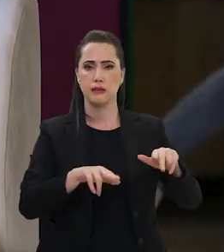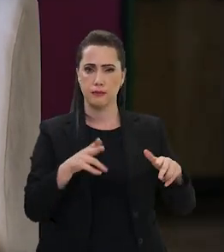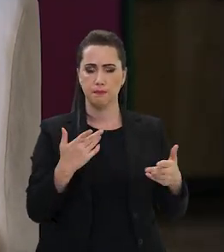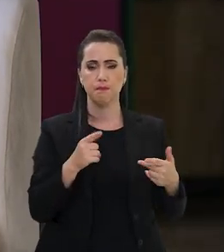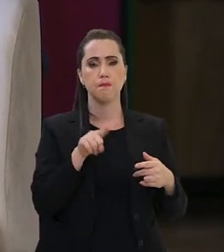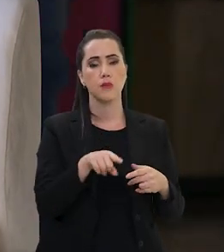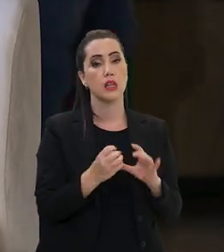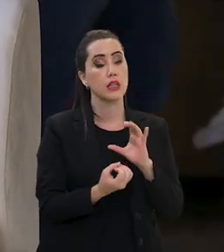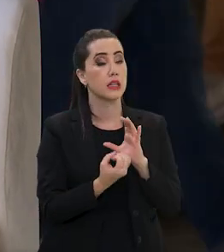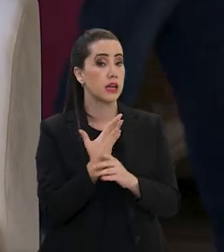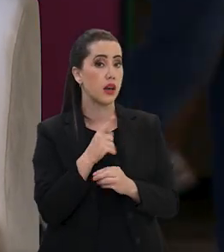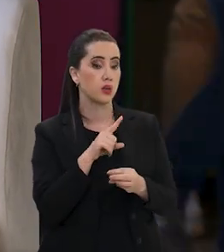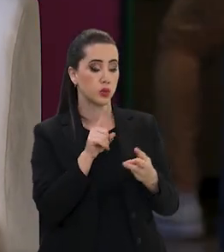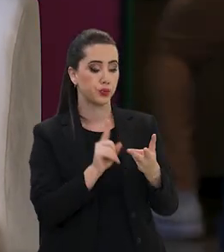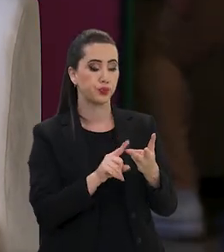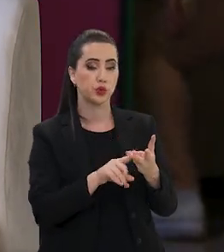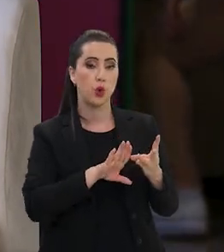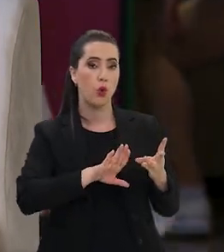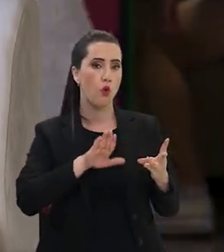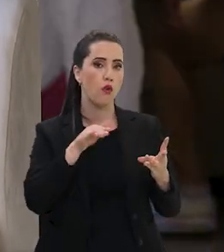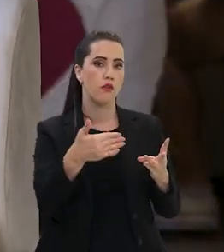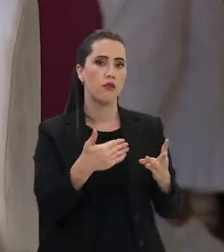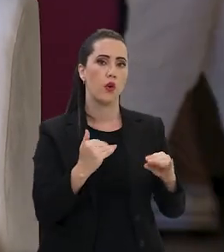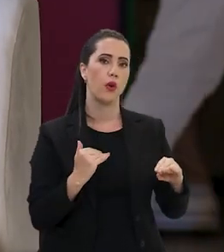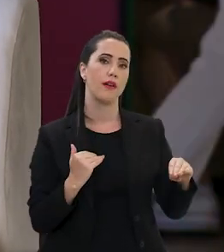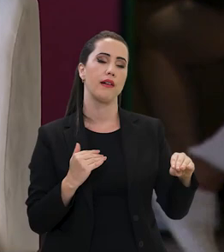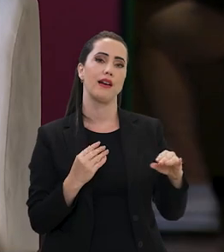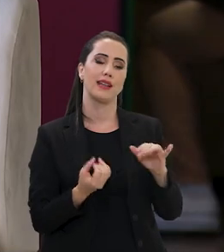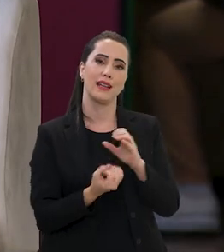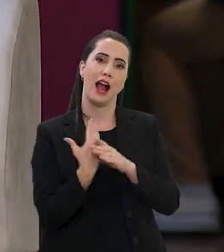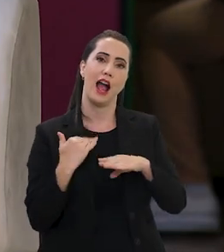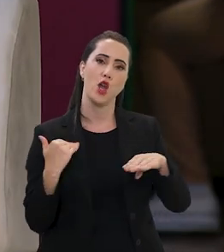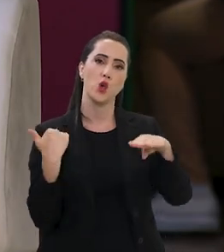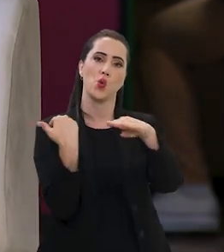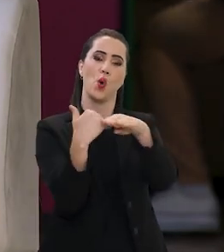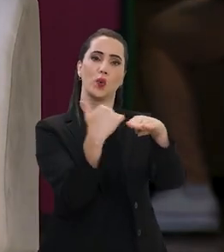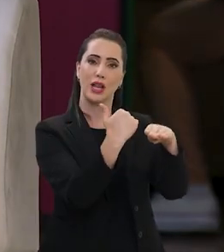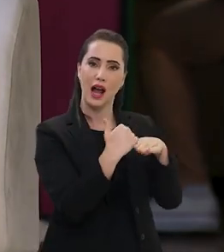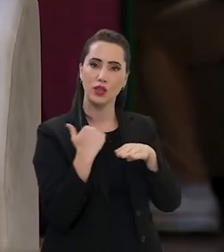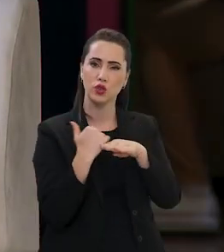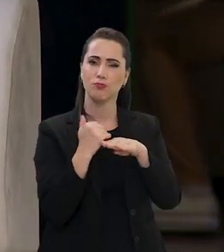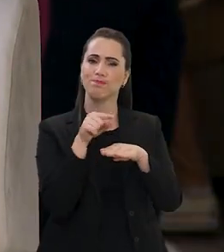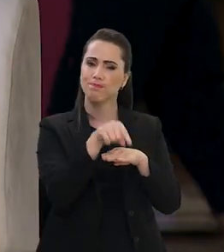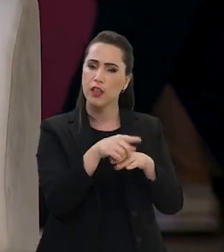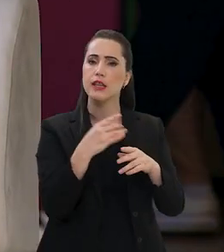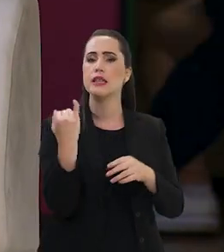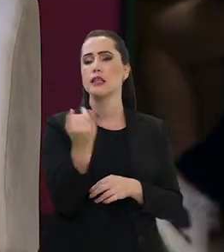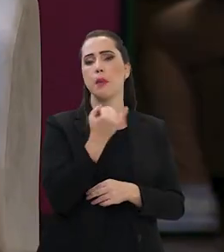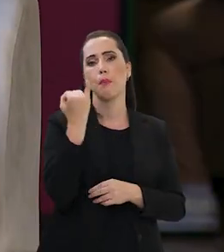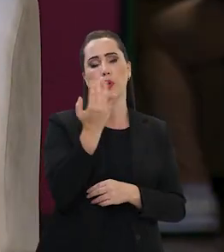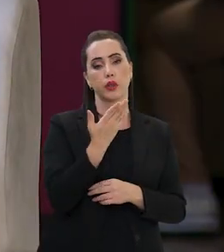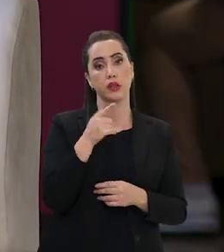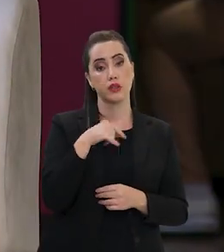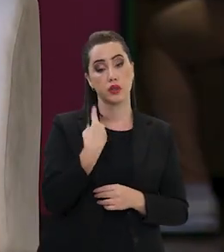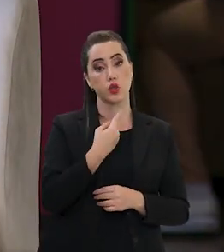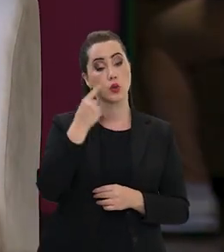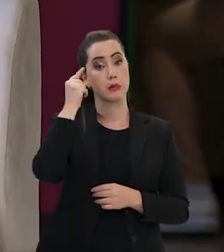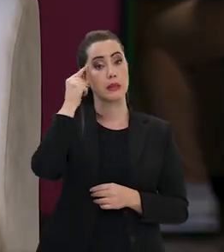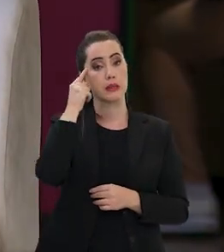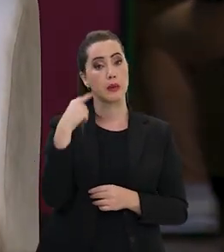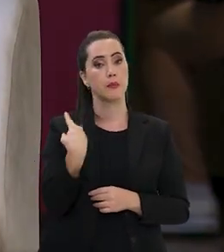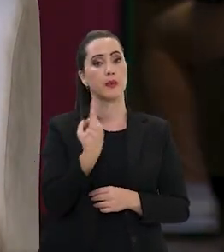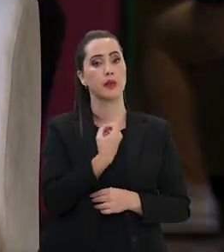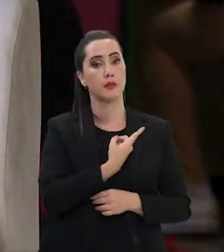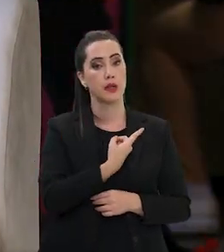Lula, um PDDE vocacionado à equidade. esse traço é um traço que eu acho que vai ser muito importante